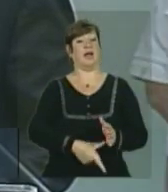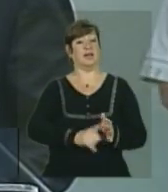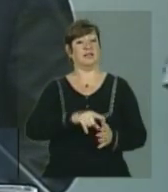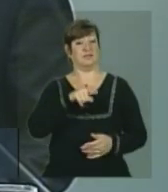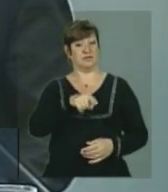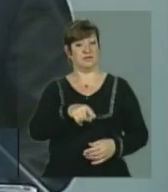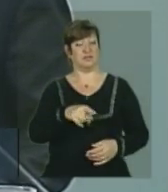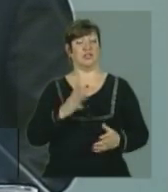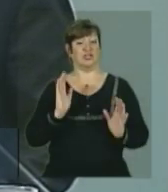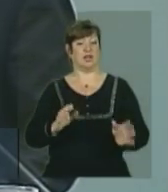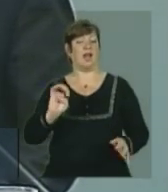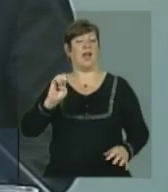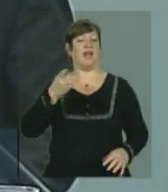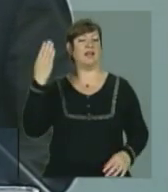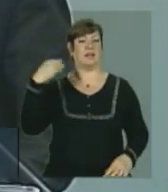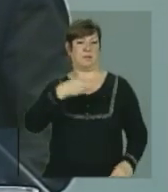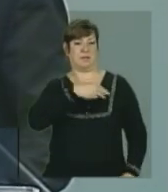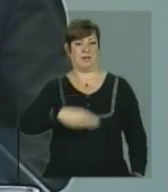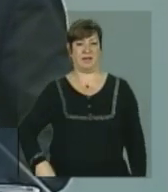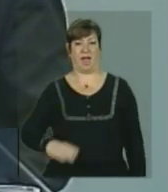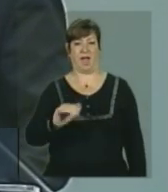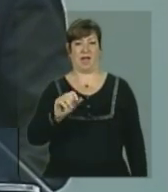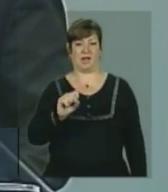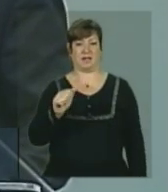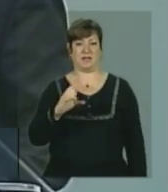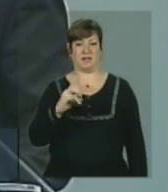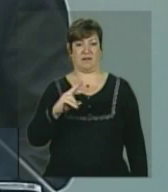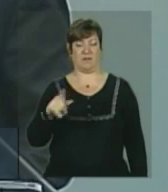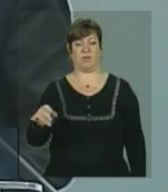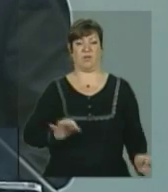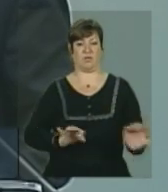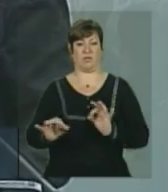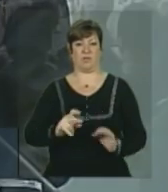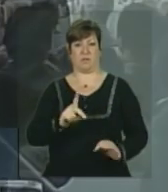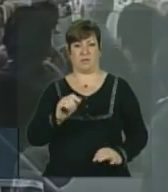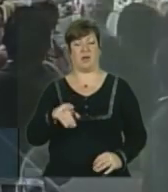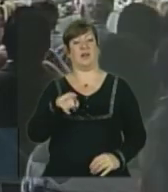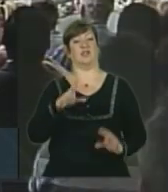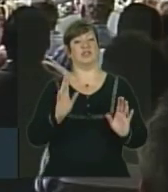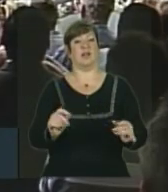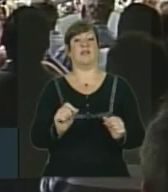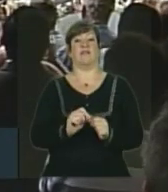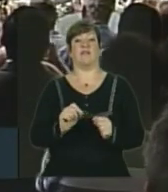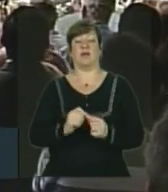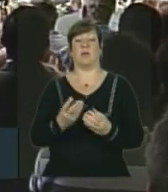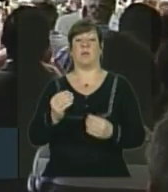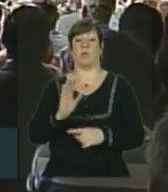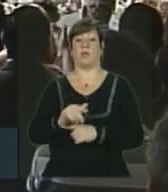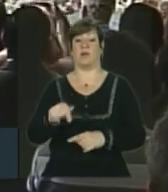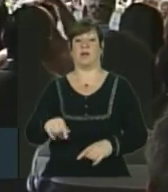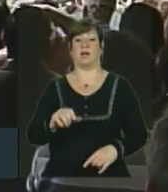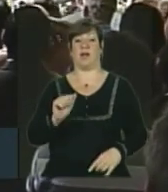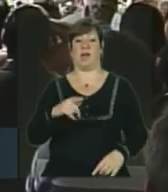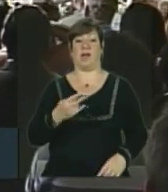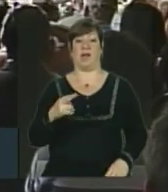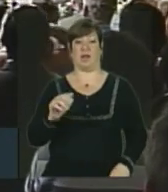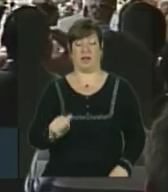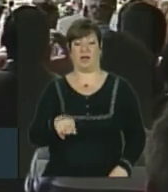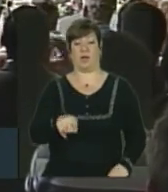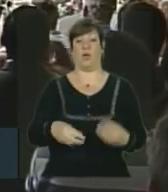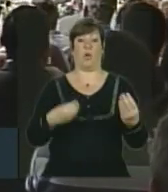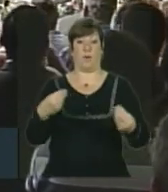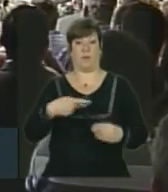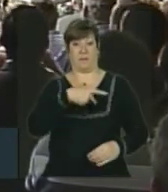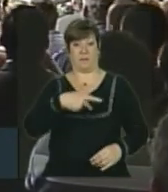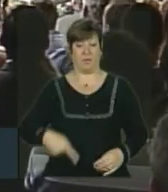República, já como chefe da cara civil, comandando o PAC, a senhora fez muito por Angra. A senhora, como